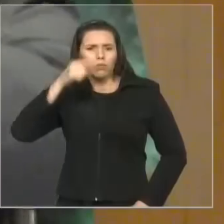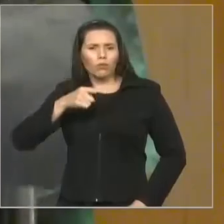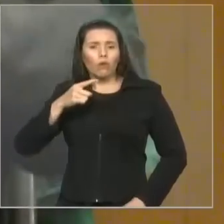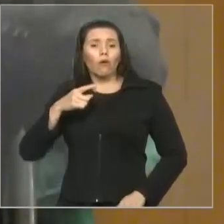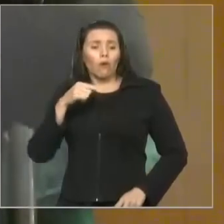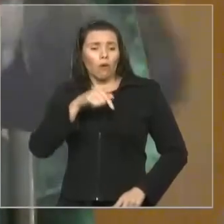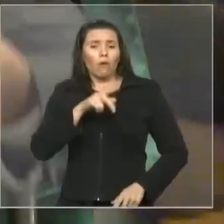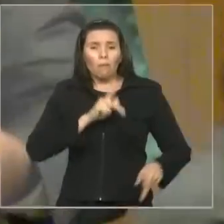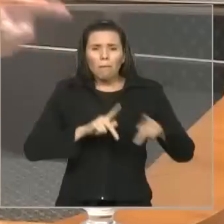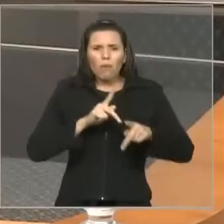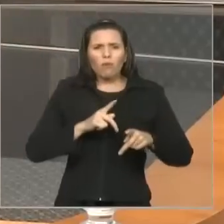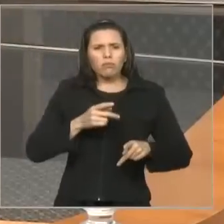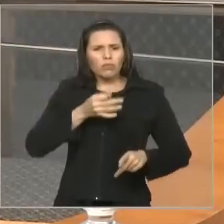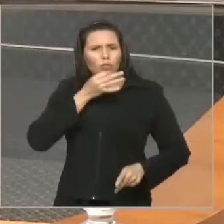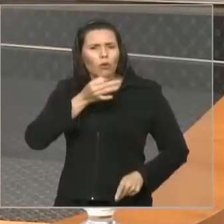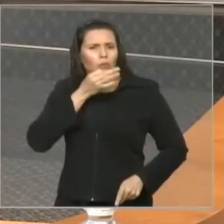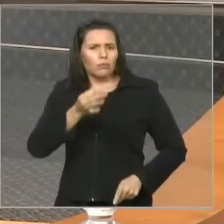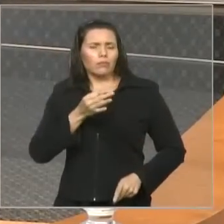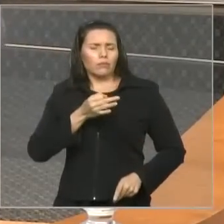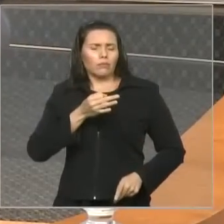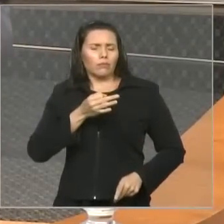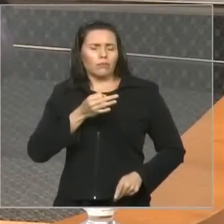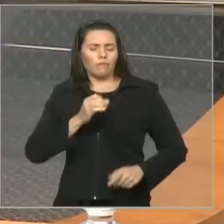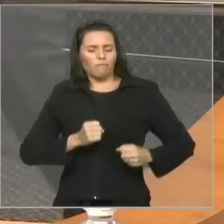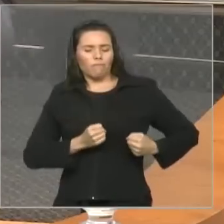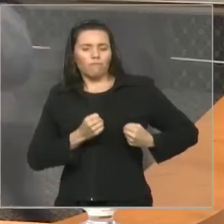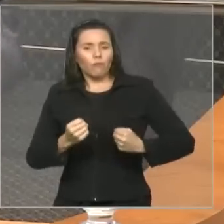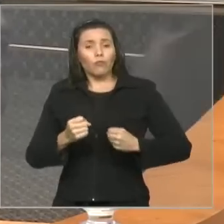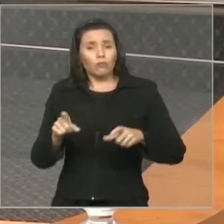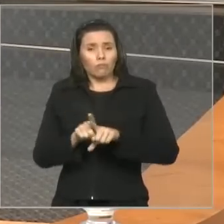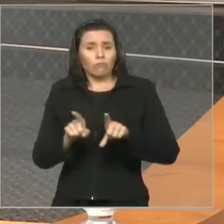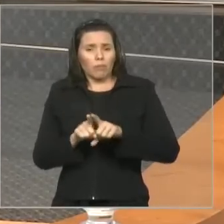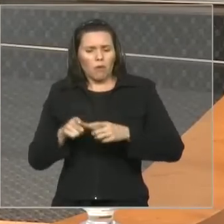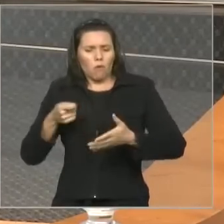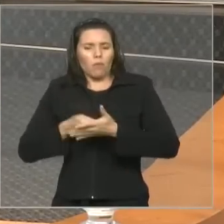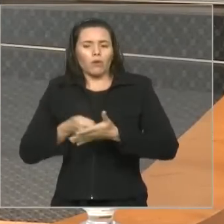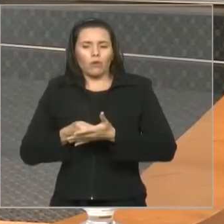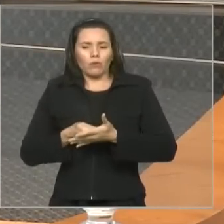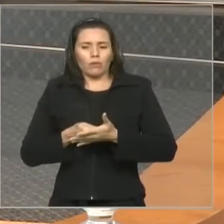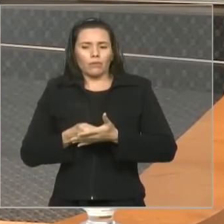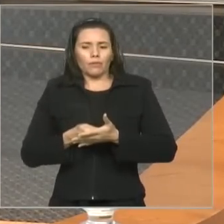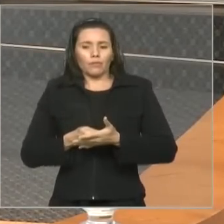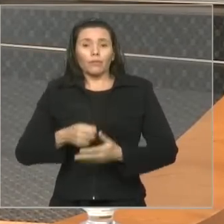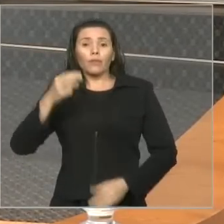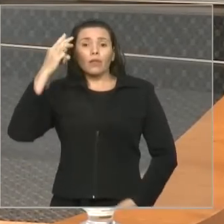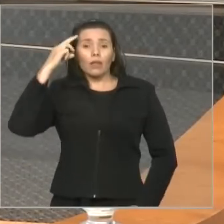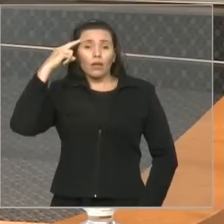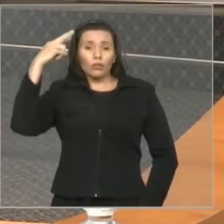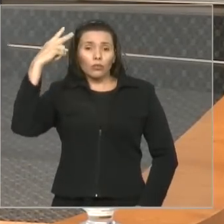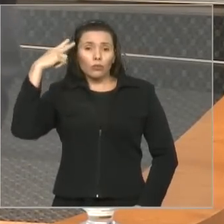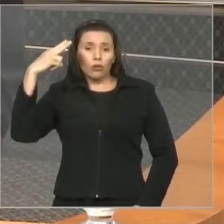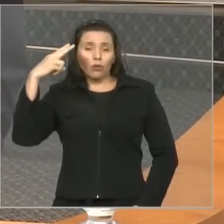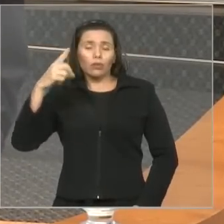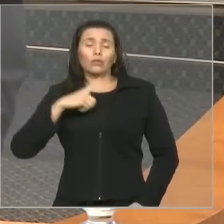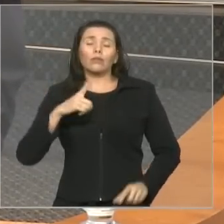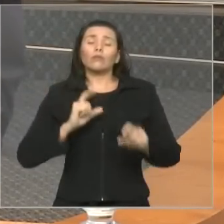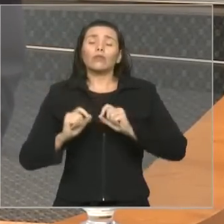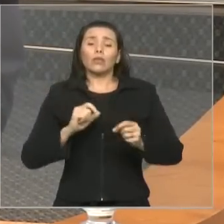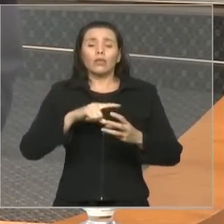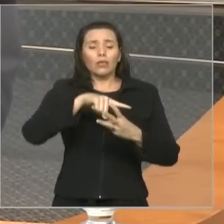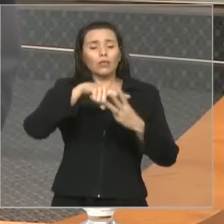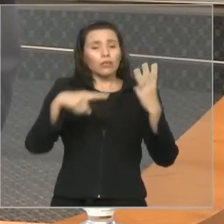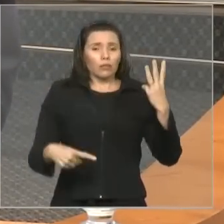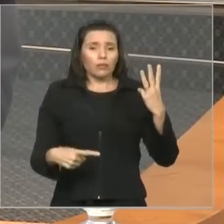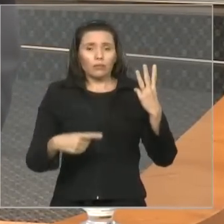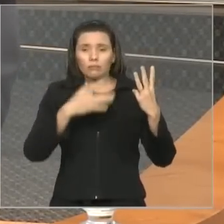acompanhando o desejo dos déspotas. A história nos cita três grandiosos estudiosos do